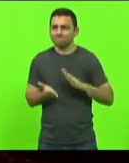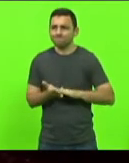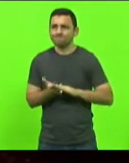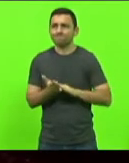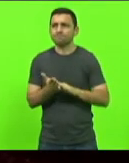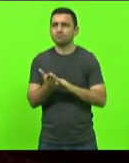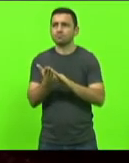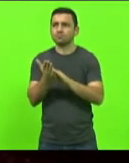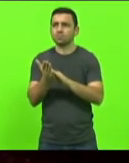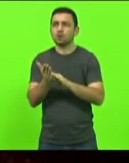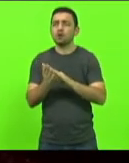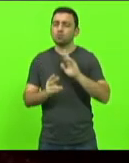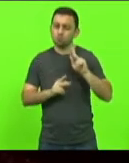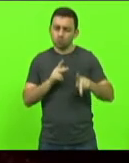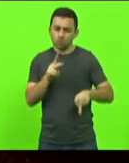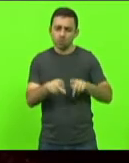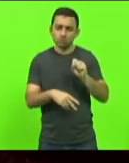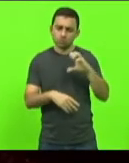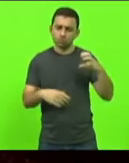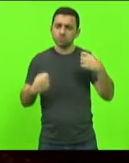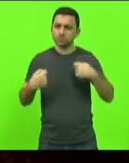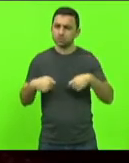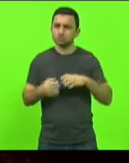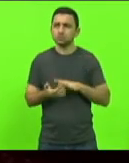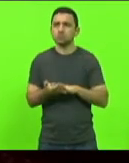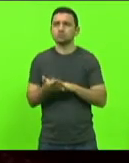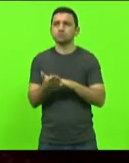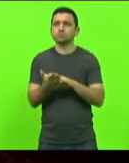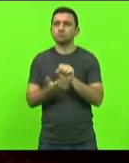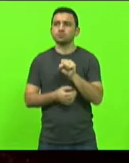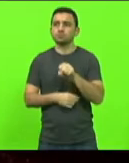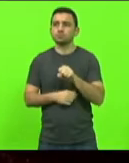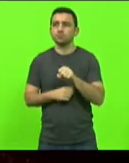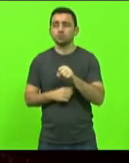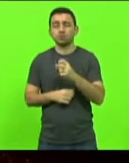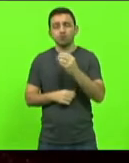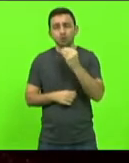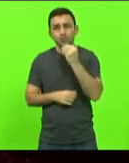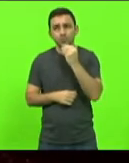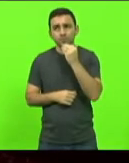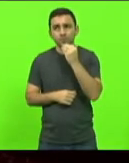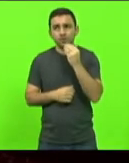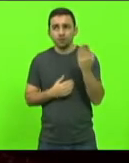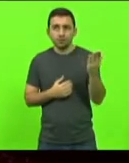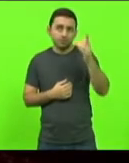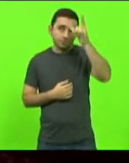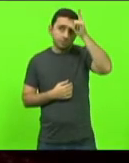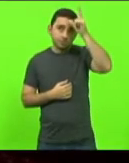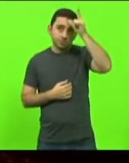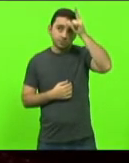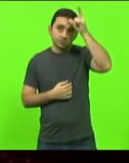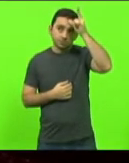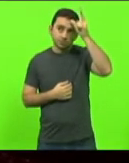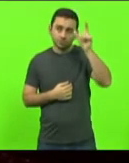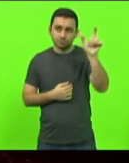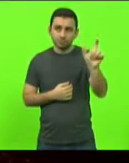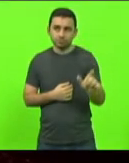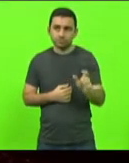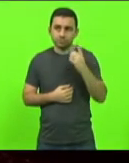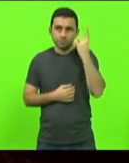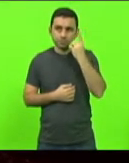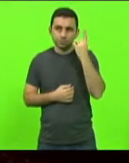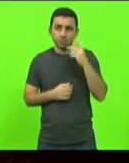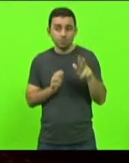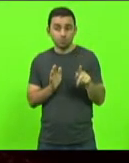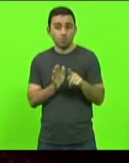pela população catarinense. E, obviamente, que o deputado sargento Lima, por ser